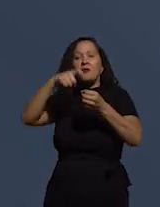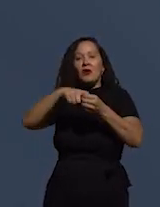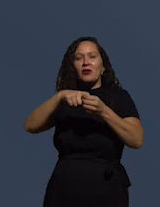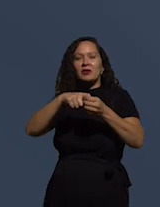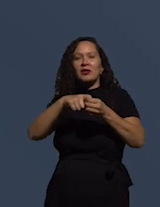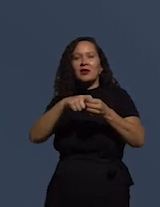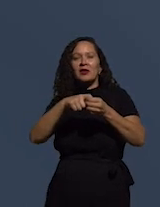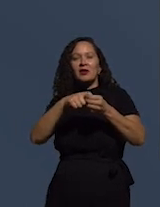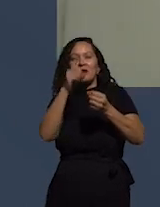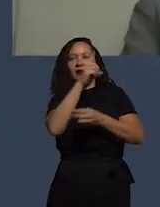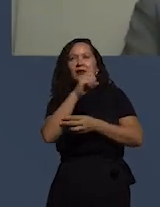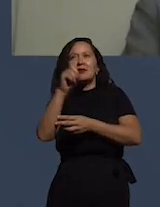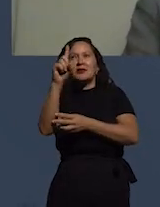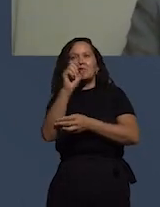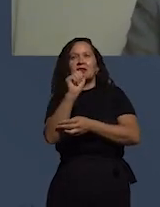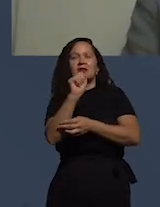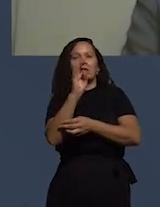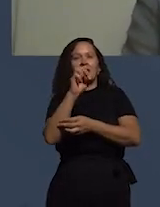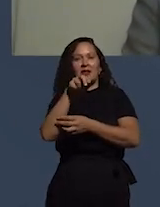kantiana,